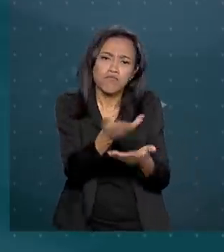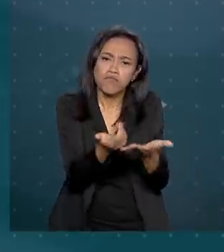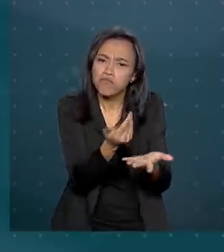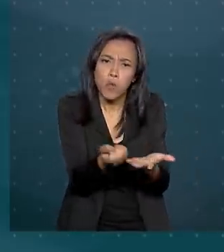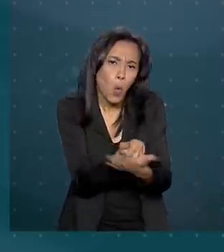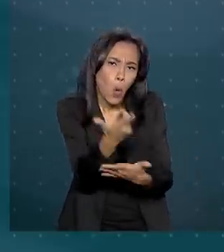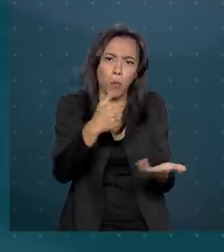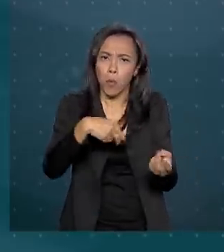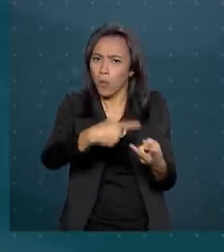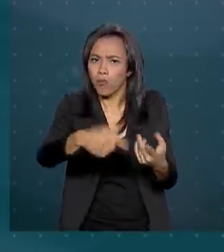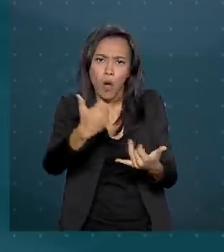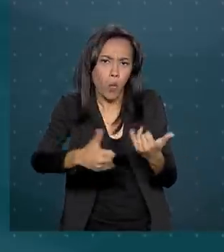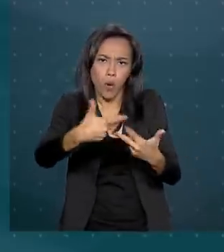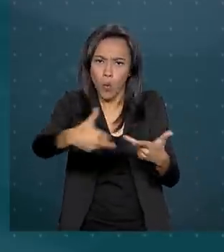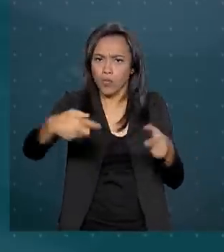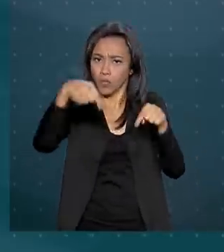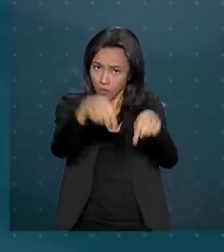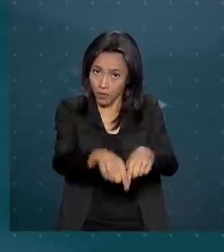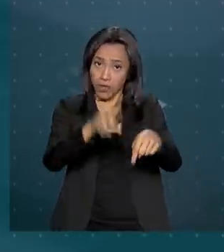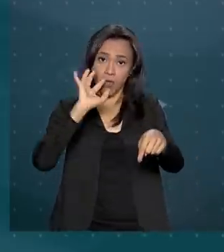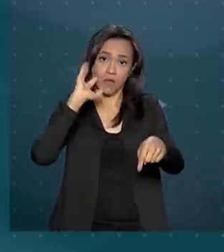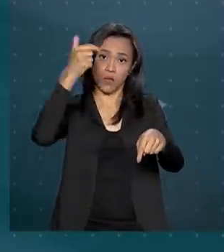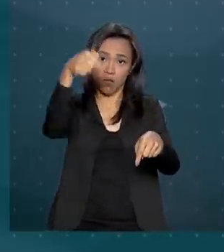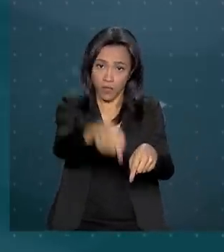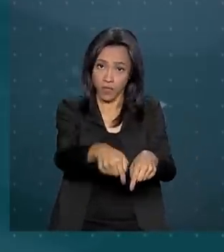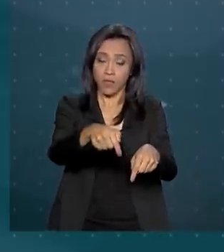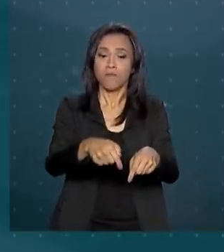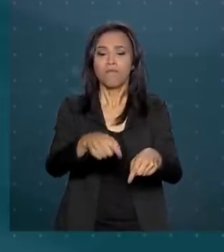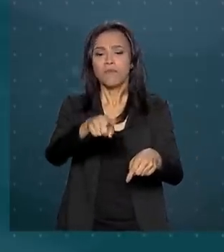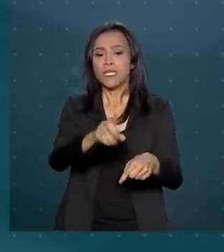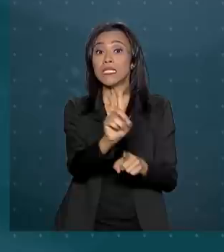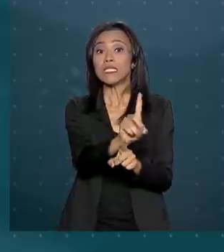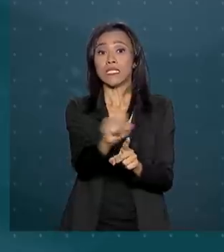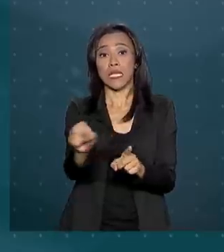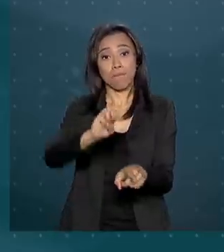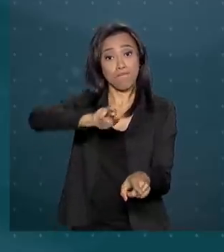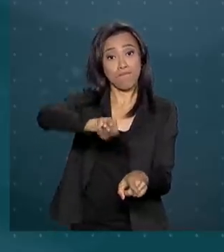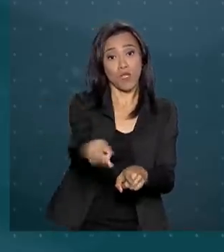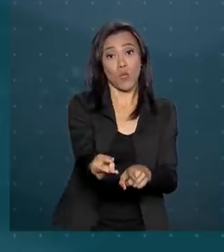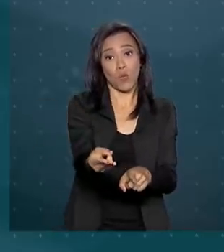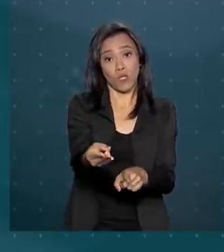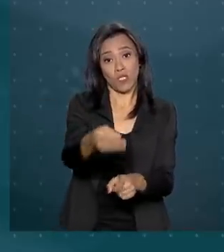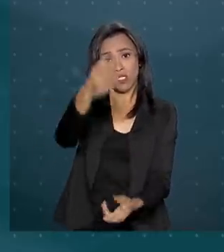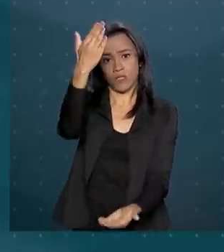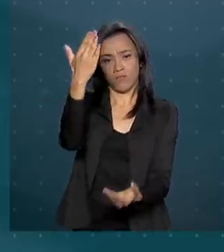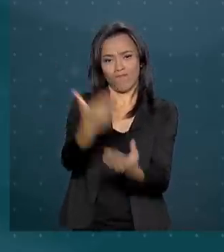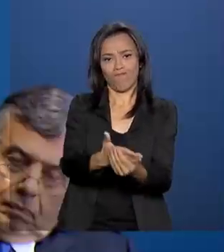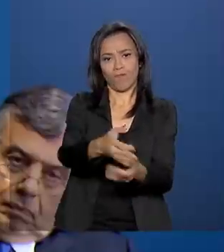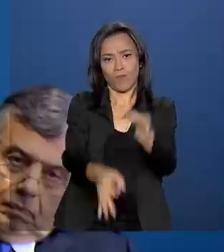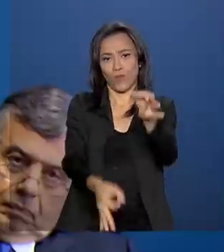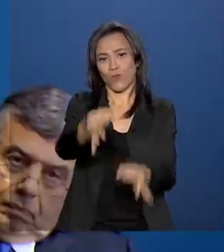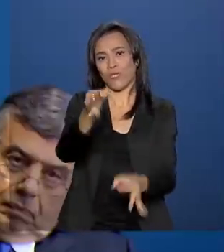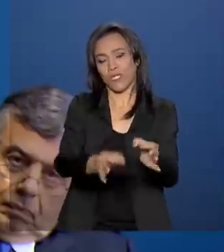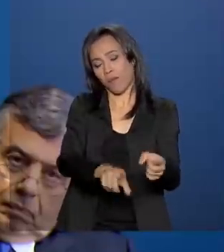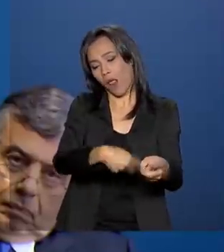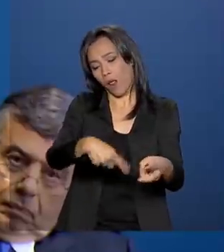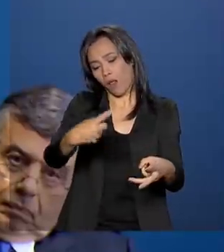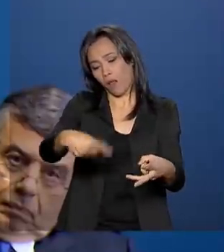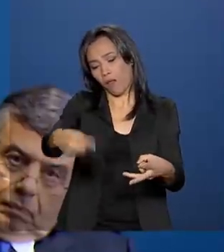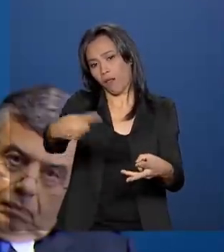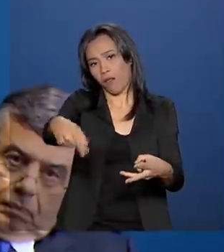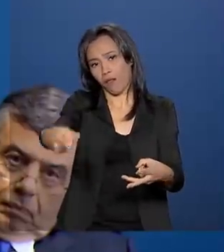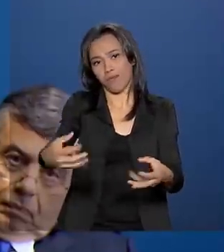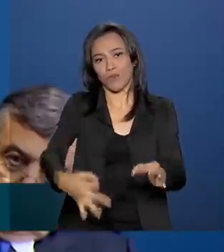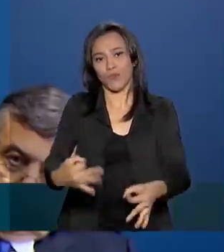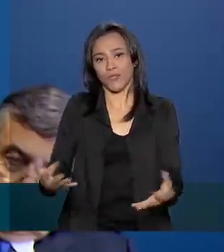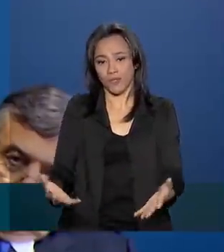busca de um acordo. Atualmente, 100 milhões de processos tramitam no Judiciário Brasileiro. Esses processos,